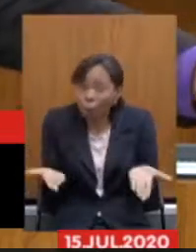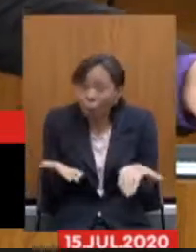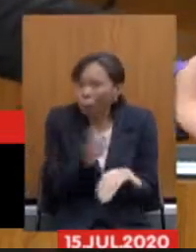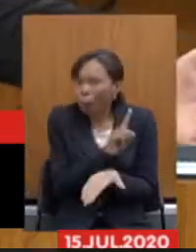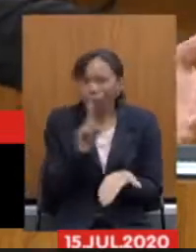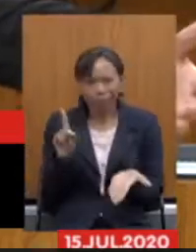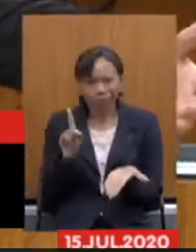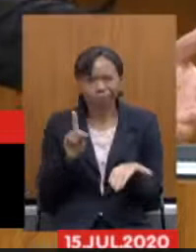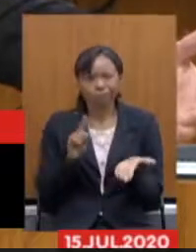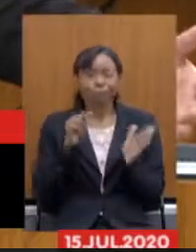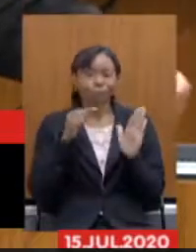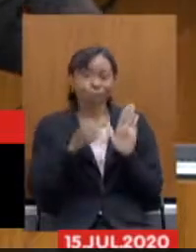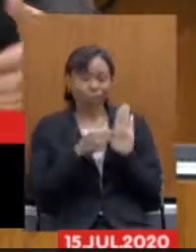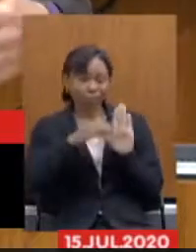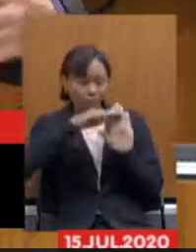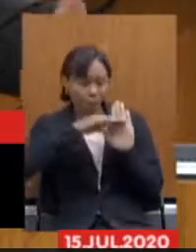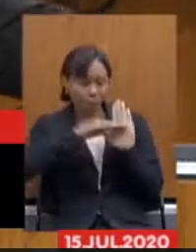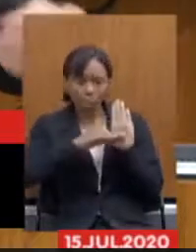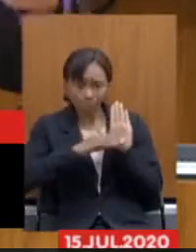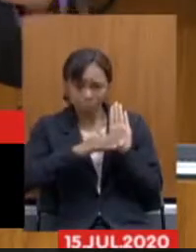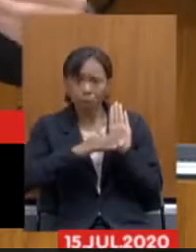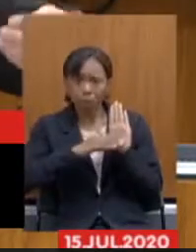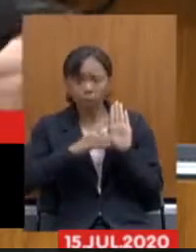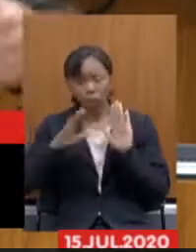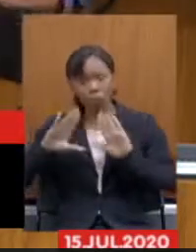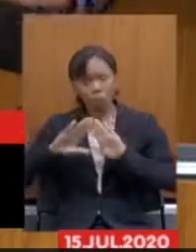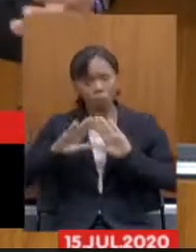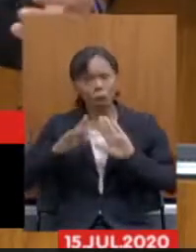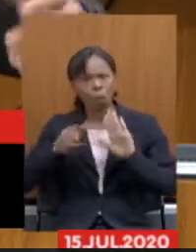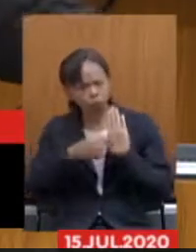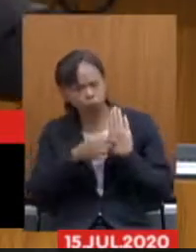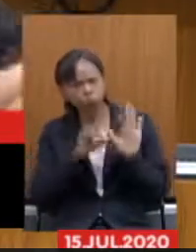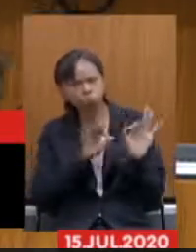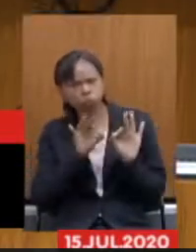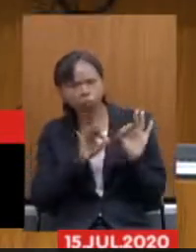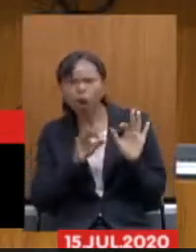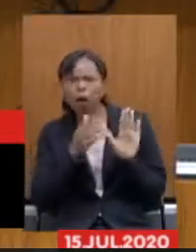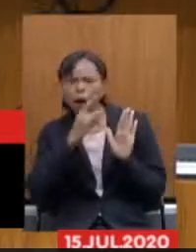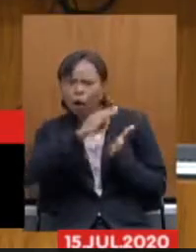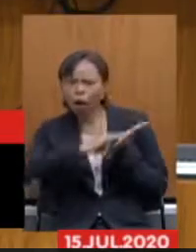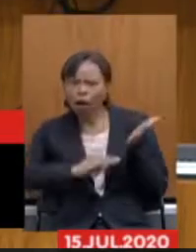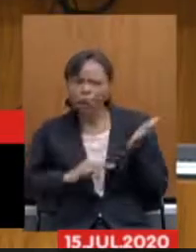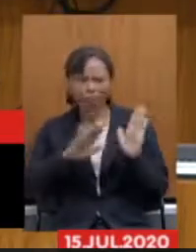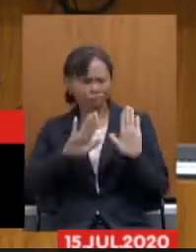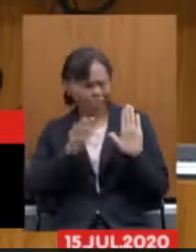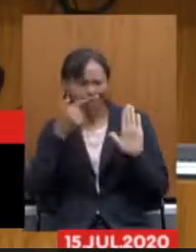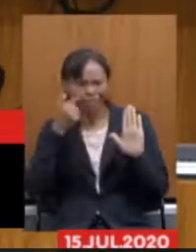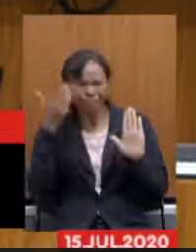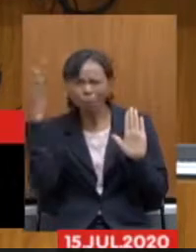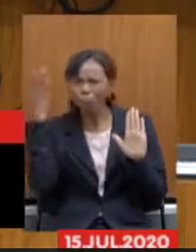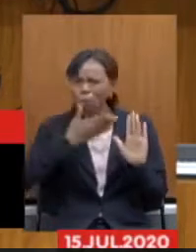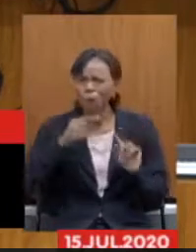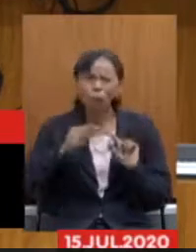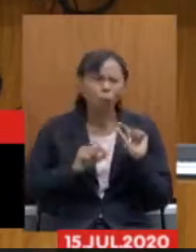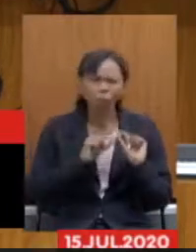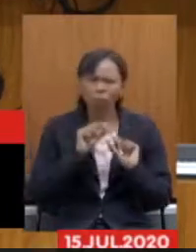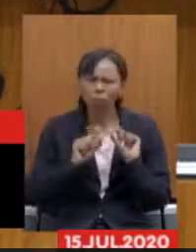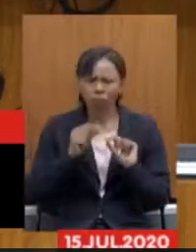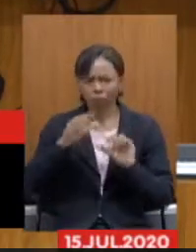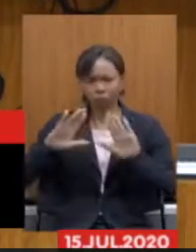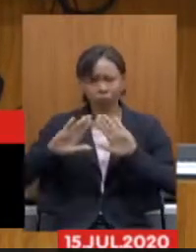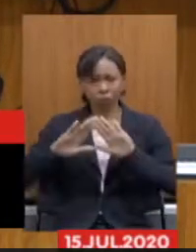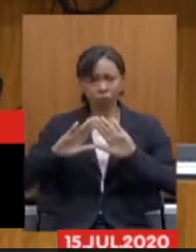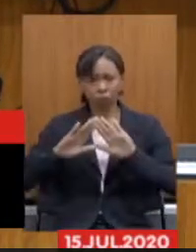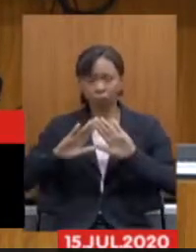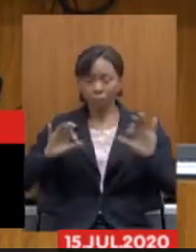que a Assembleia mandou, tudo bem, um formulário bacaninha, chegou até a gente, mas é uma prova cabal de que a Assembleia não